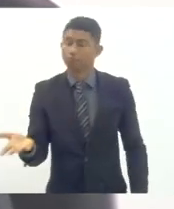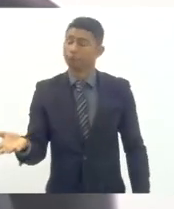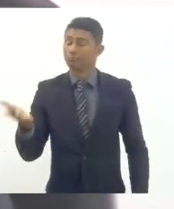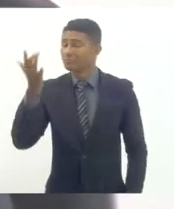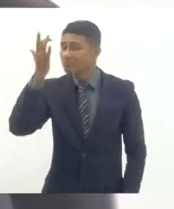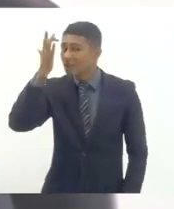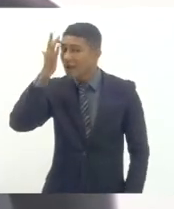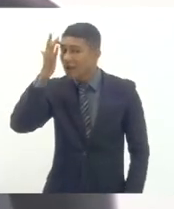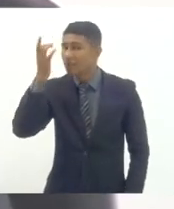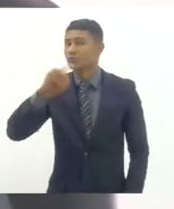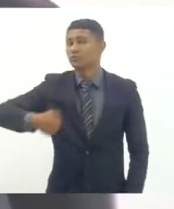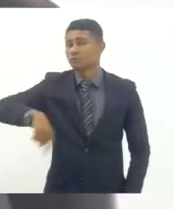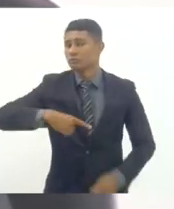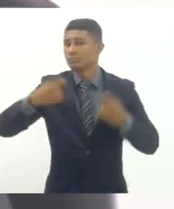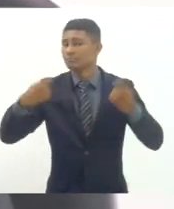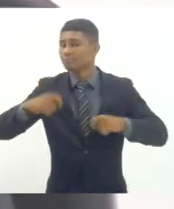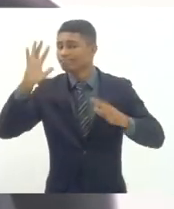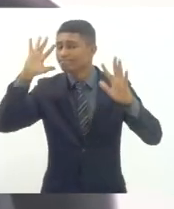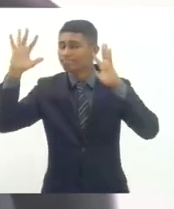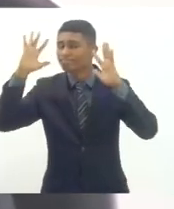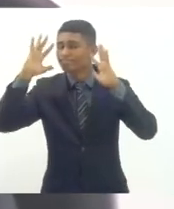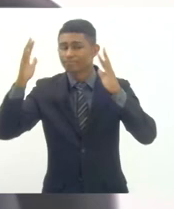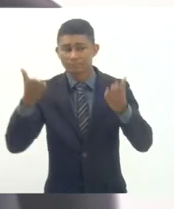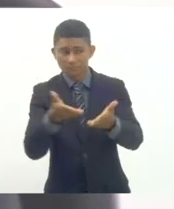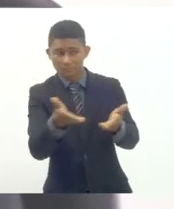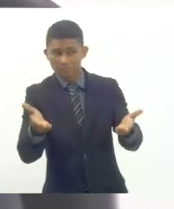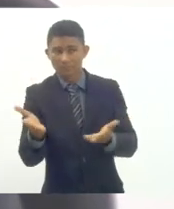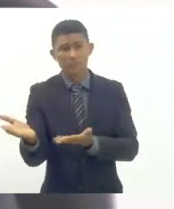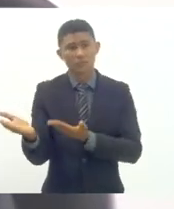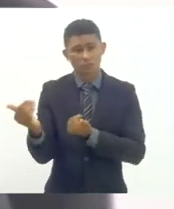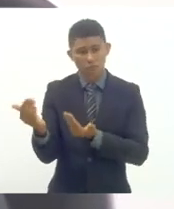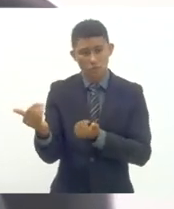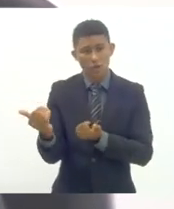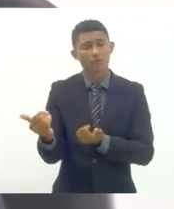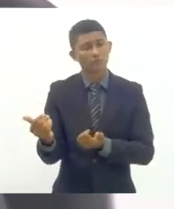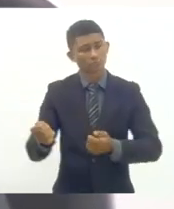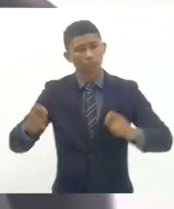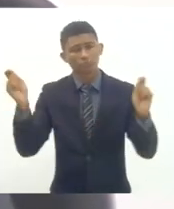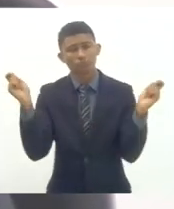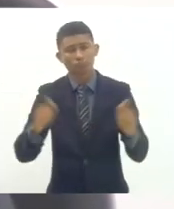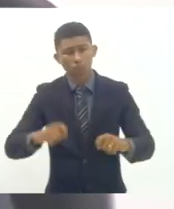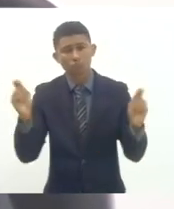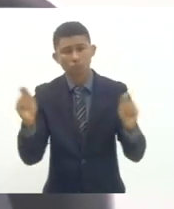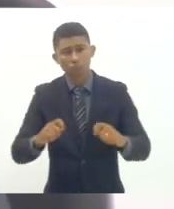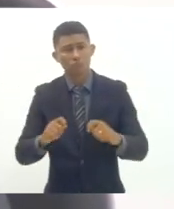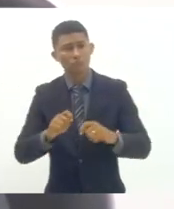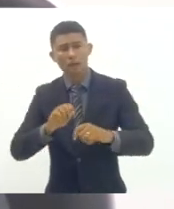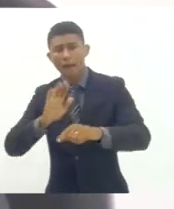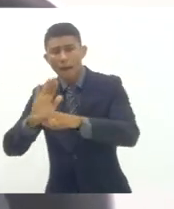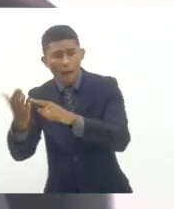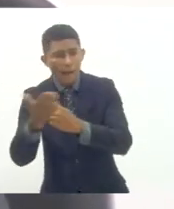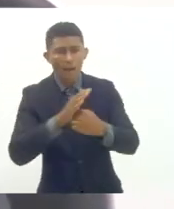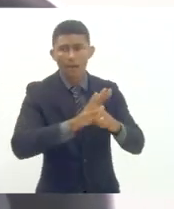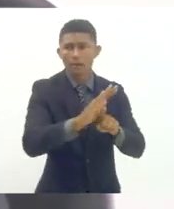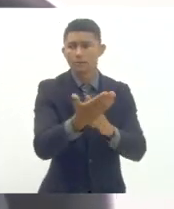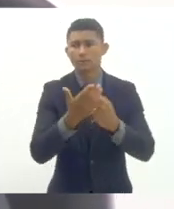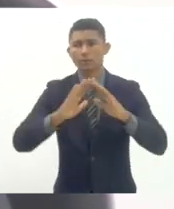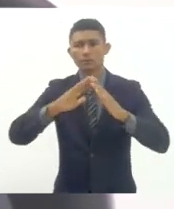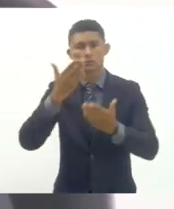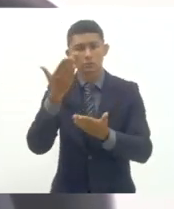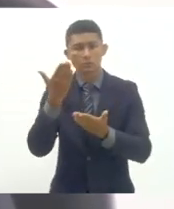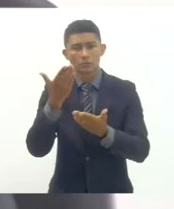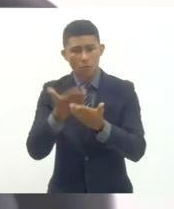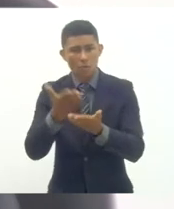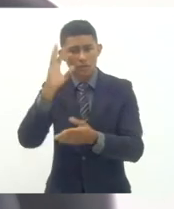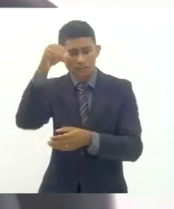temos que relembrar o quanto que a nossa juventude pode e deve contribuir ativamente para a produção da escola para a